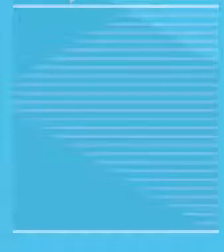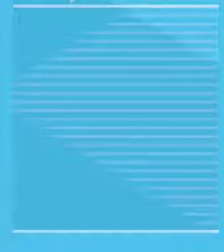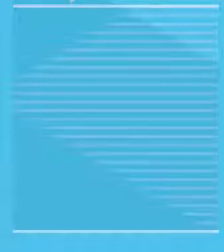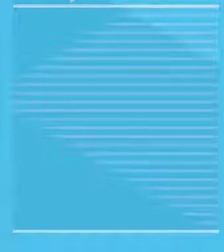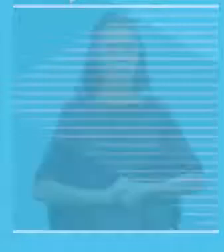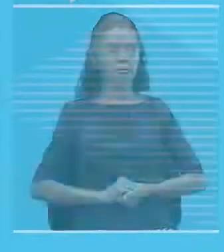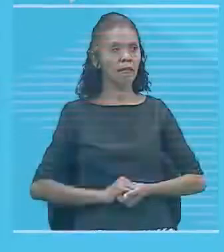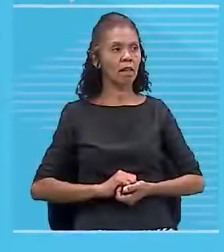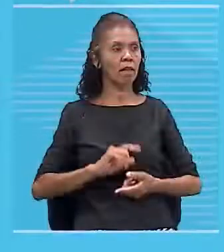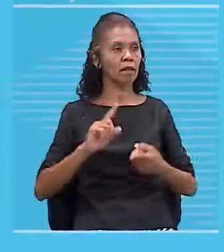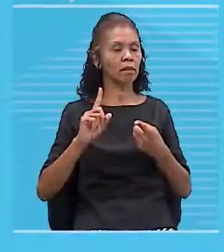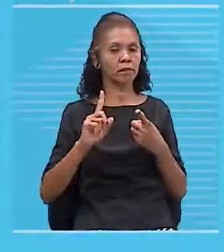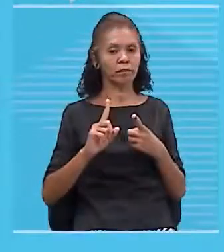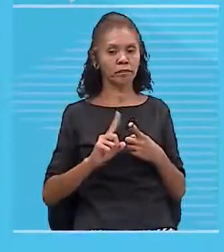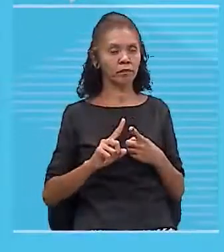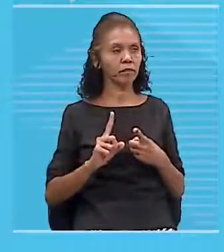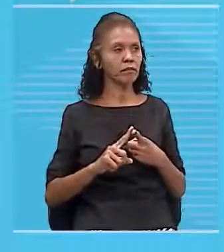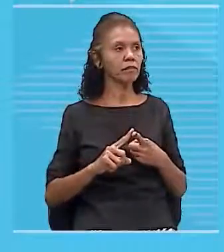Primeira,